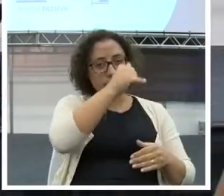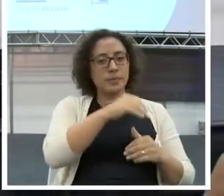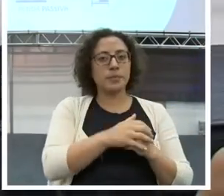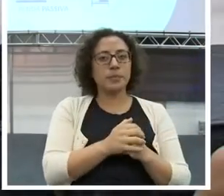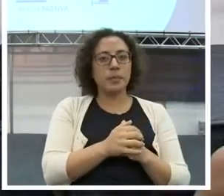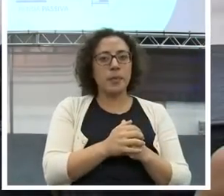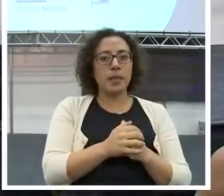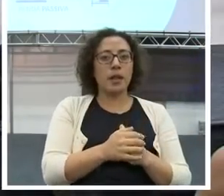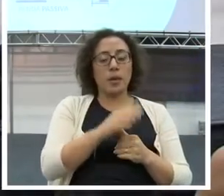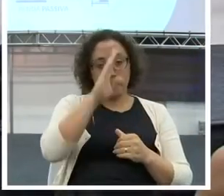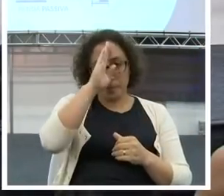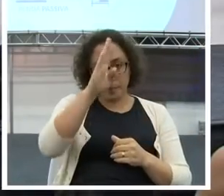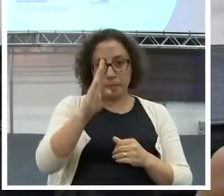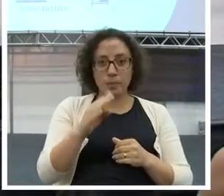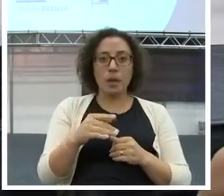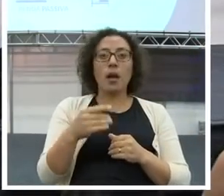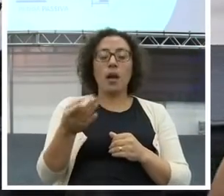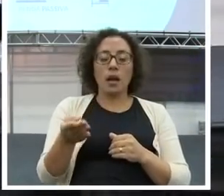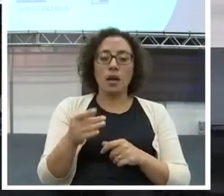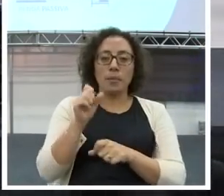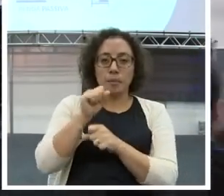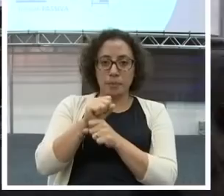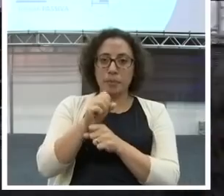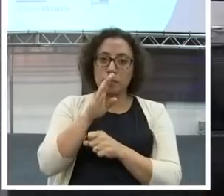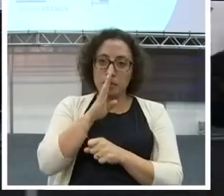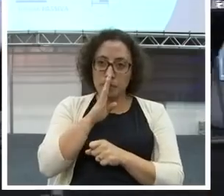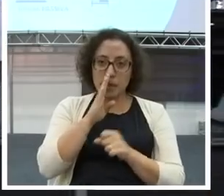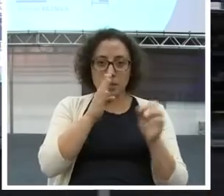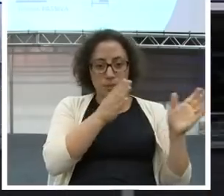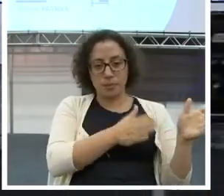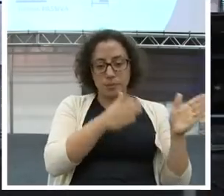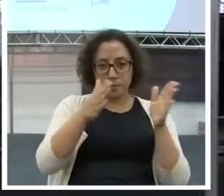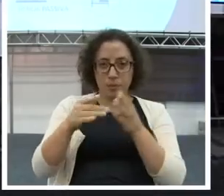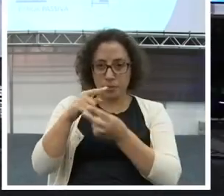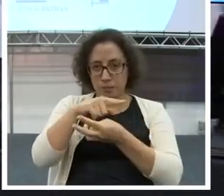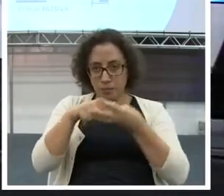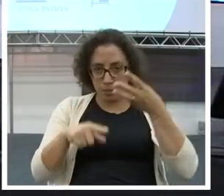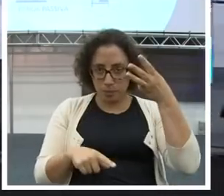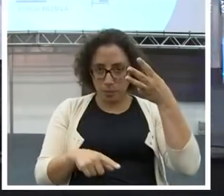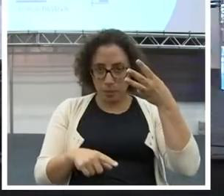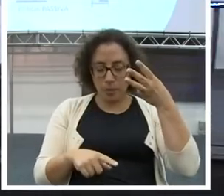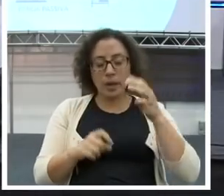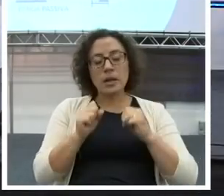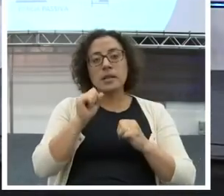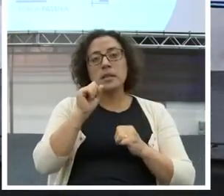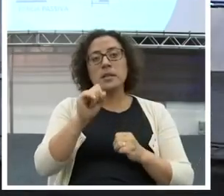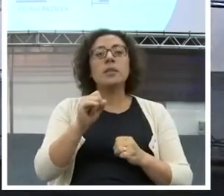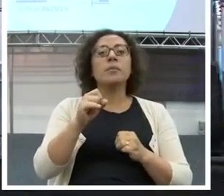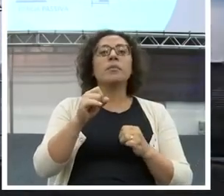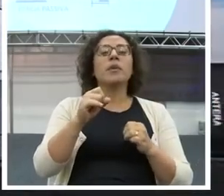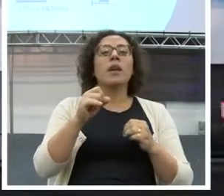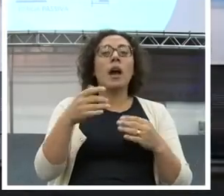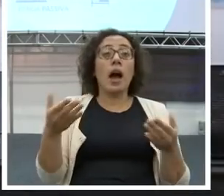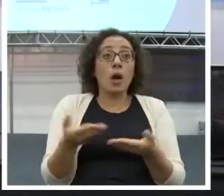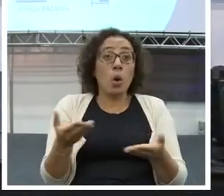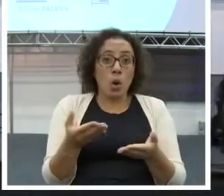principal, passiva e a extra. Se você pegar e criar uma renda extra agora,